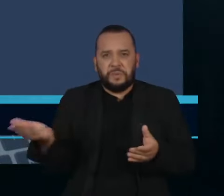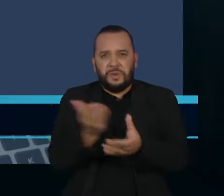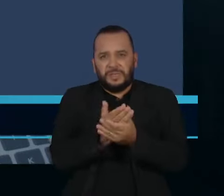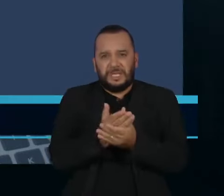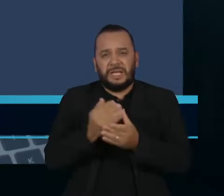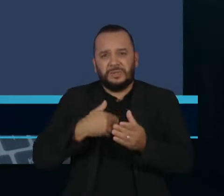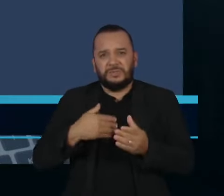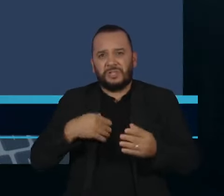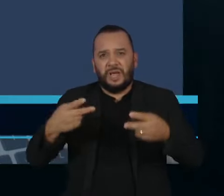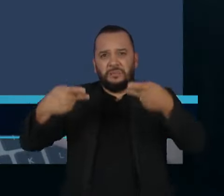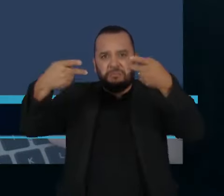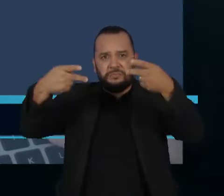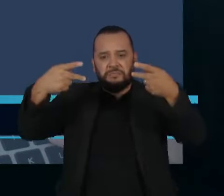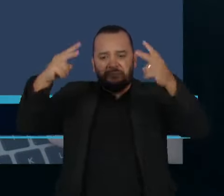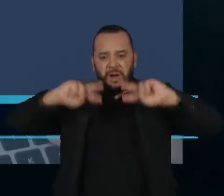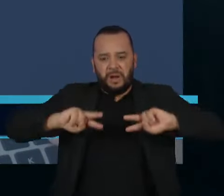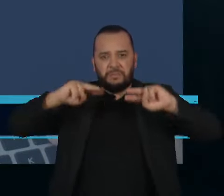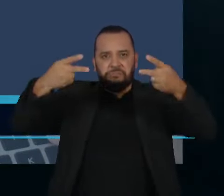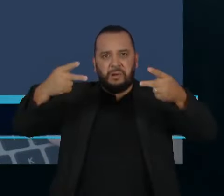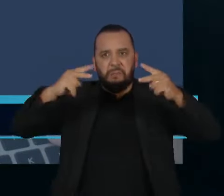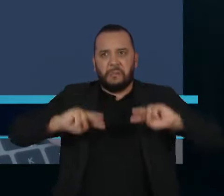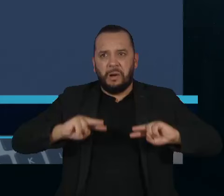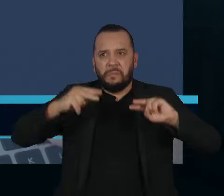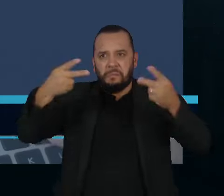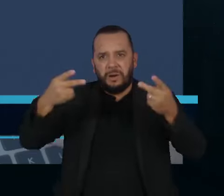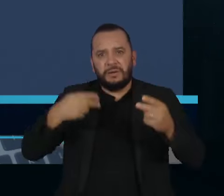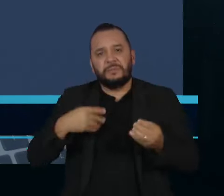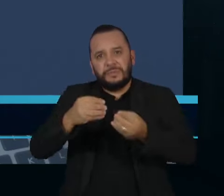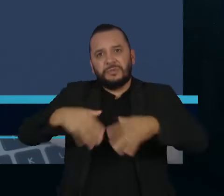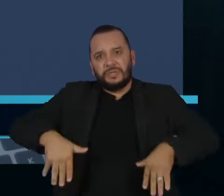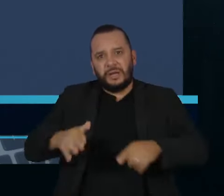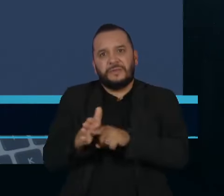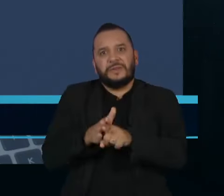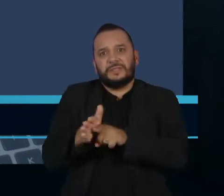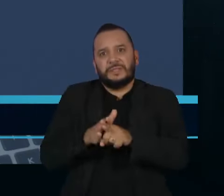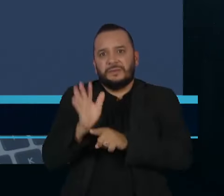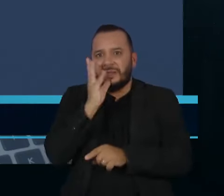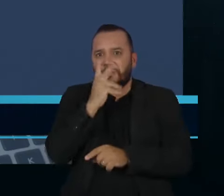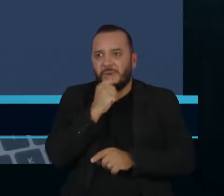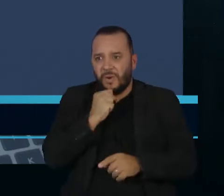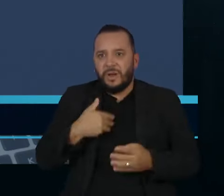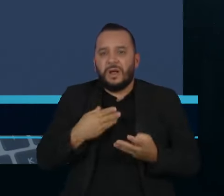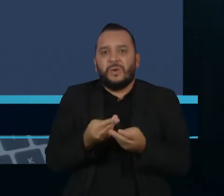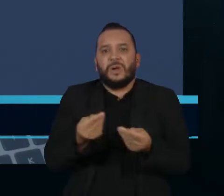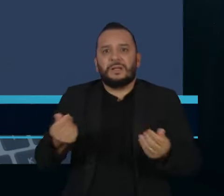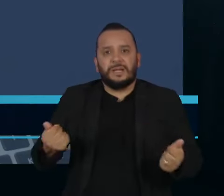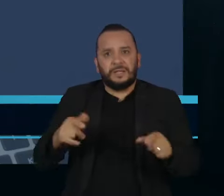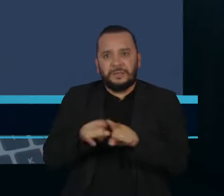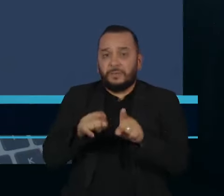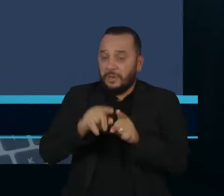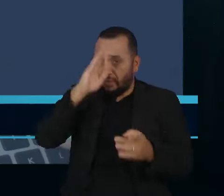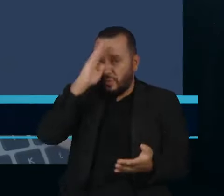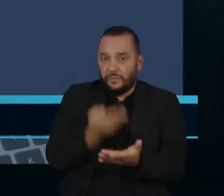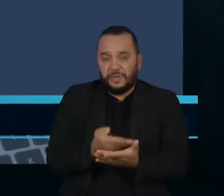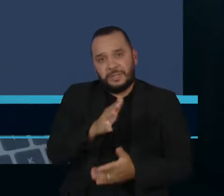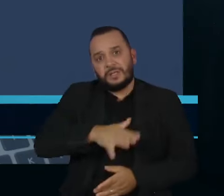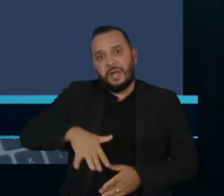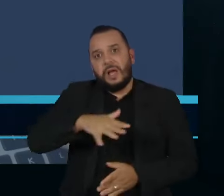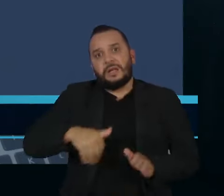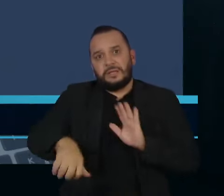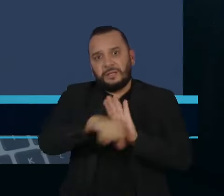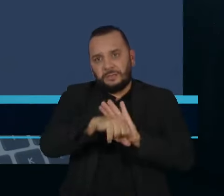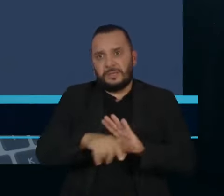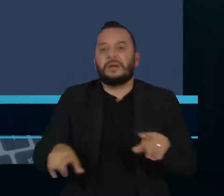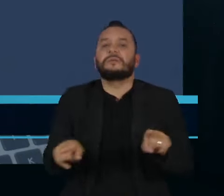produzia evidente prejuízo para o encerramento das investigações, afetando a eficácia e a credibilidade do sistema penal e